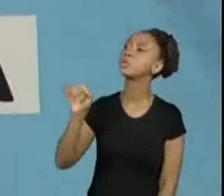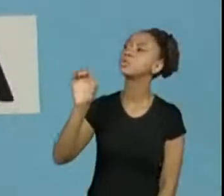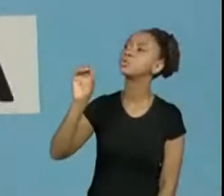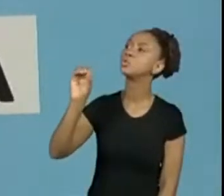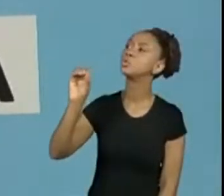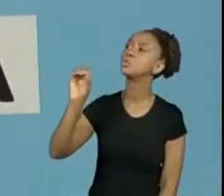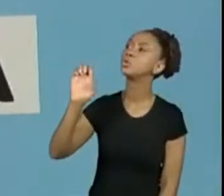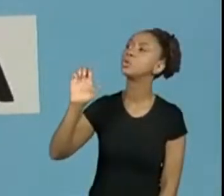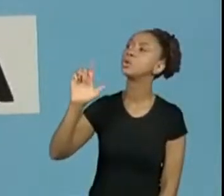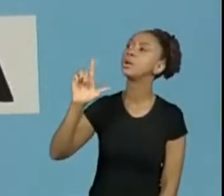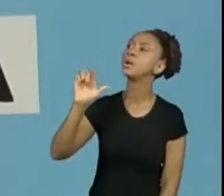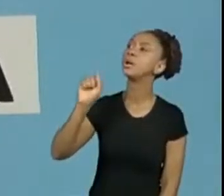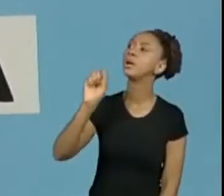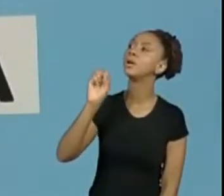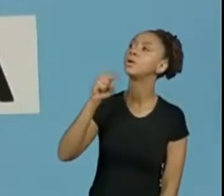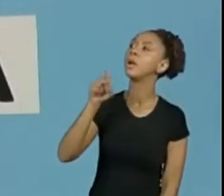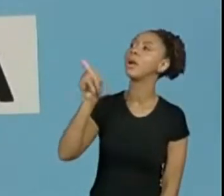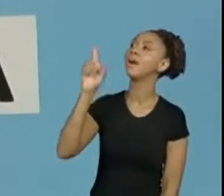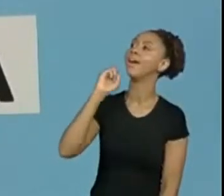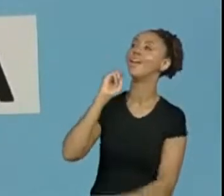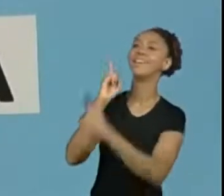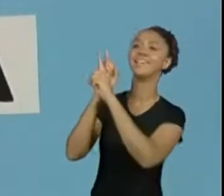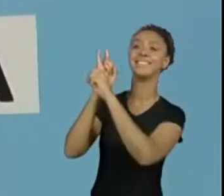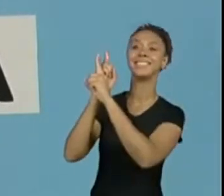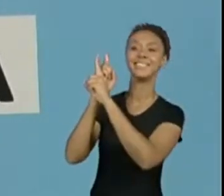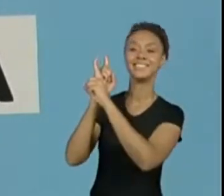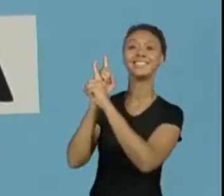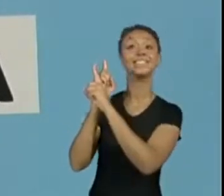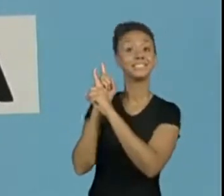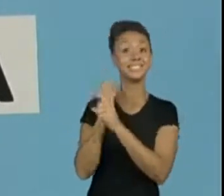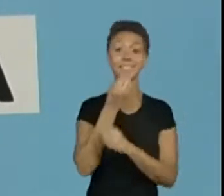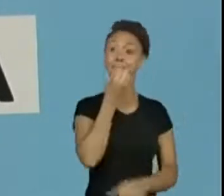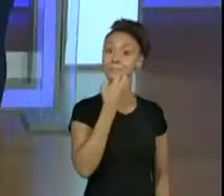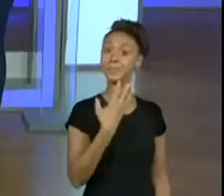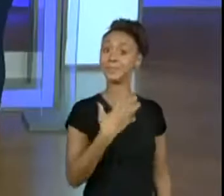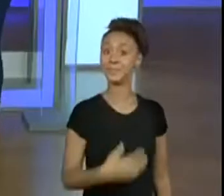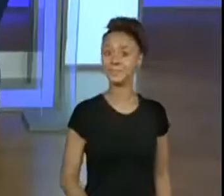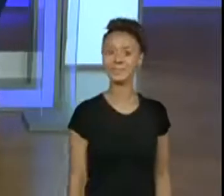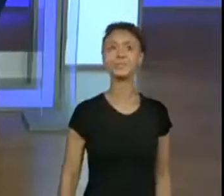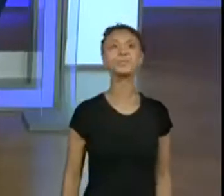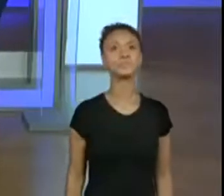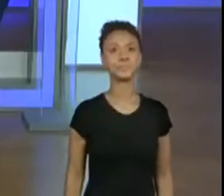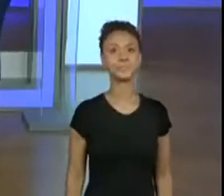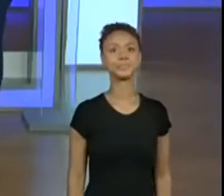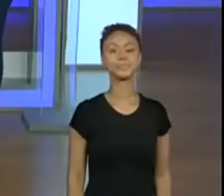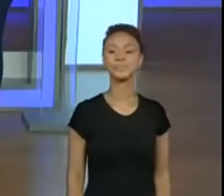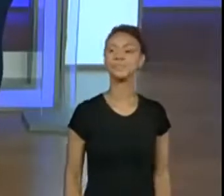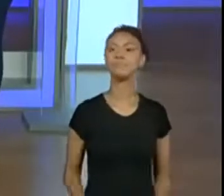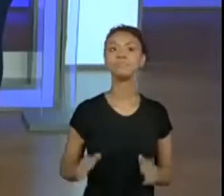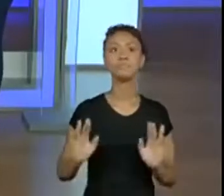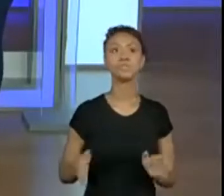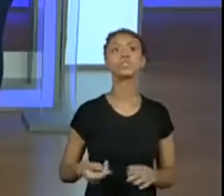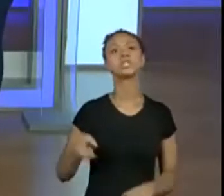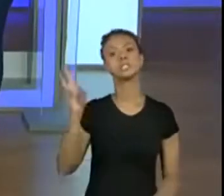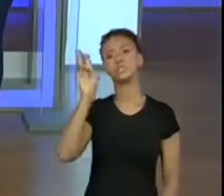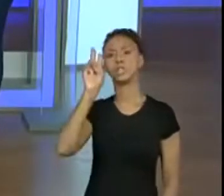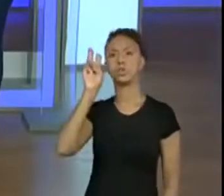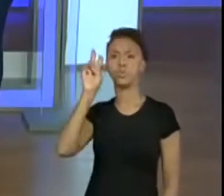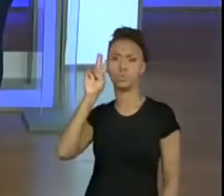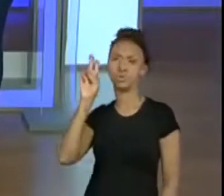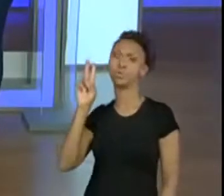Joelso. Achamos o nome. Que bom, né? Que bom. Também já, segunda a gente fez essa atividade.